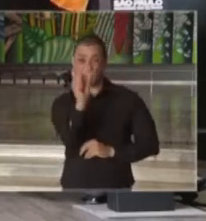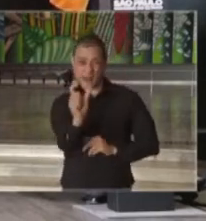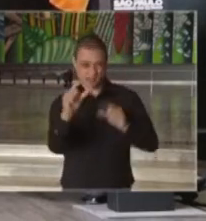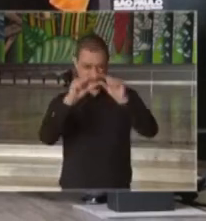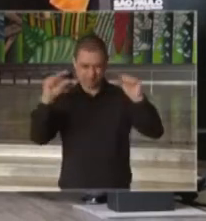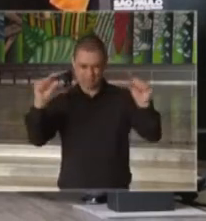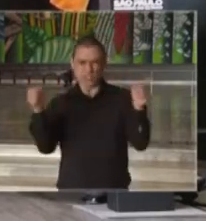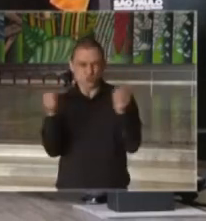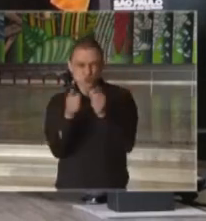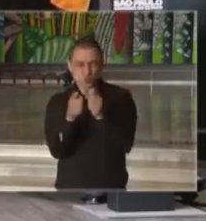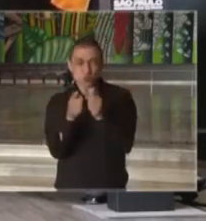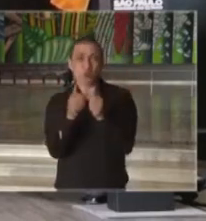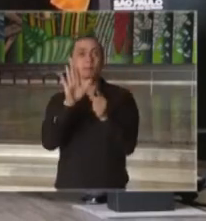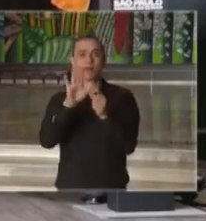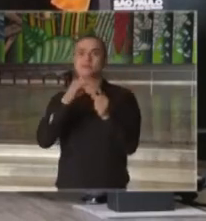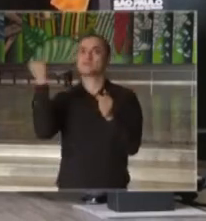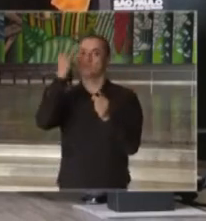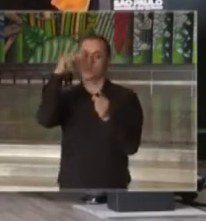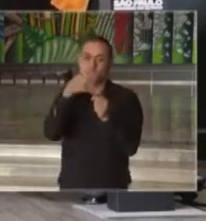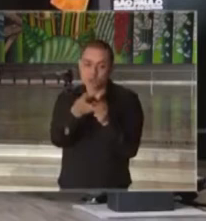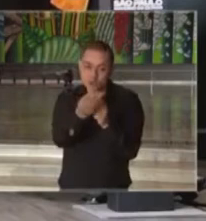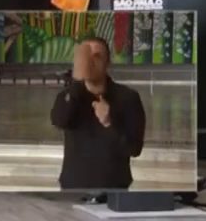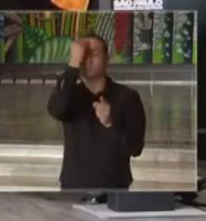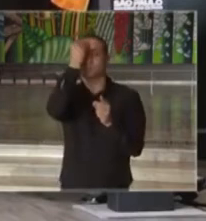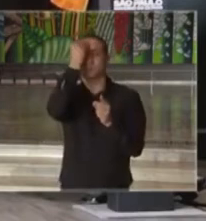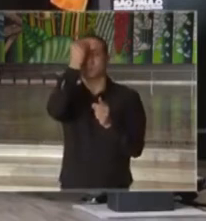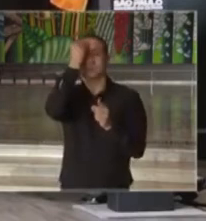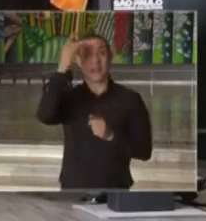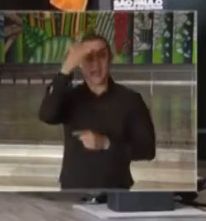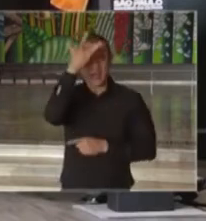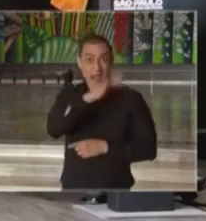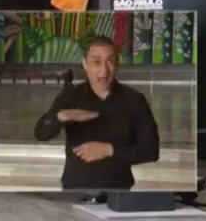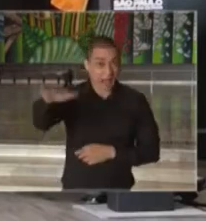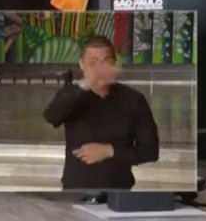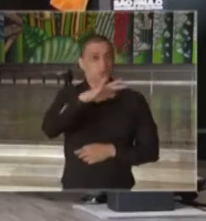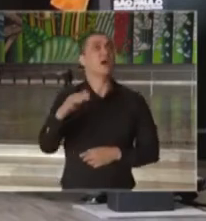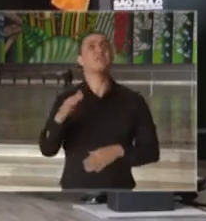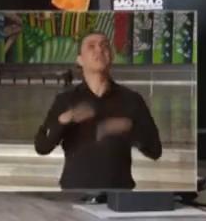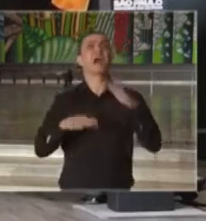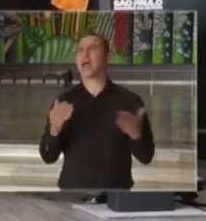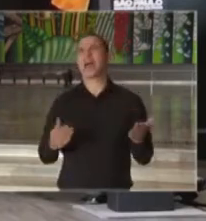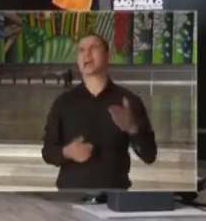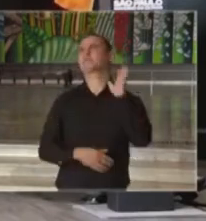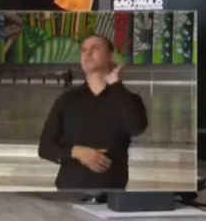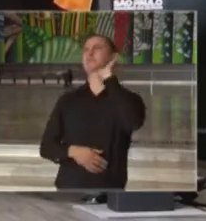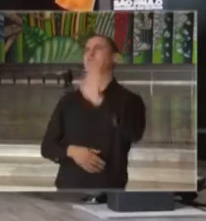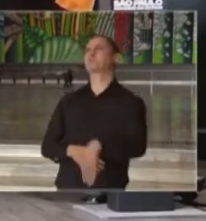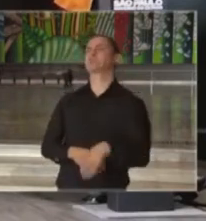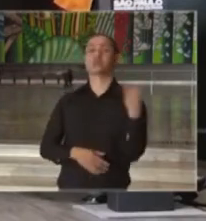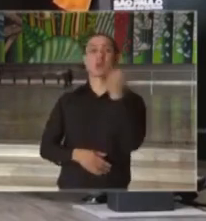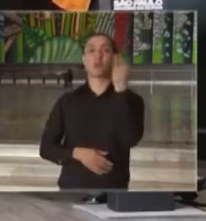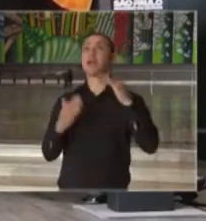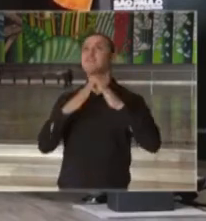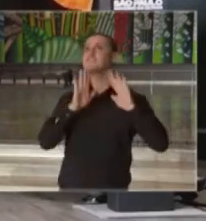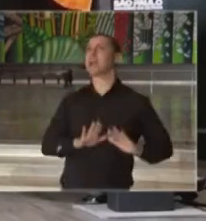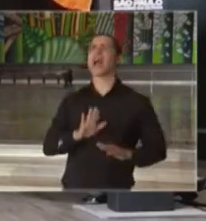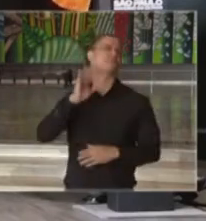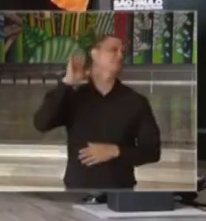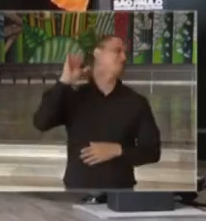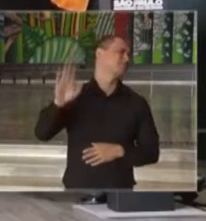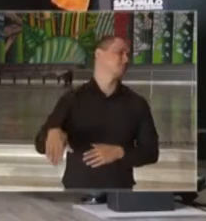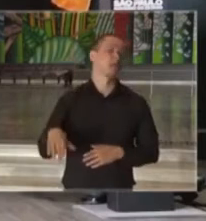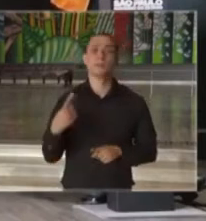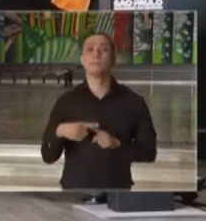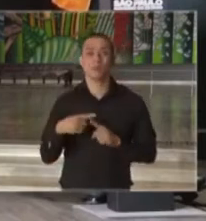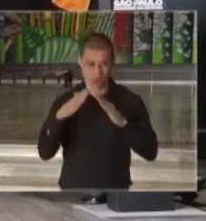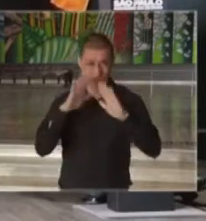frase é curta, mas ela é muito importante. As pessoas às vezes não entendem a importância de ficar em casa. Por que ficar